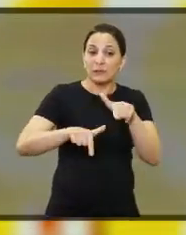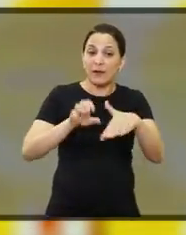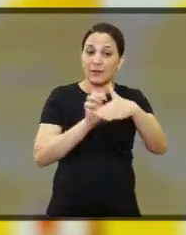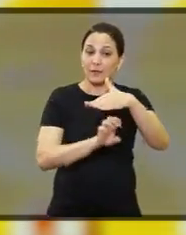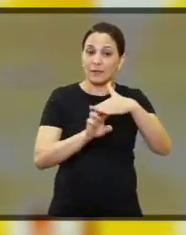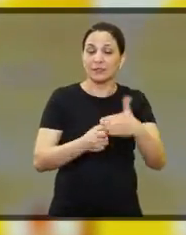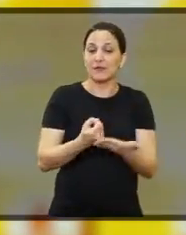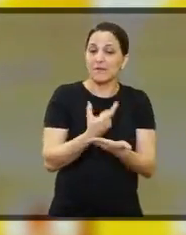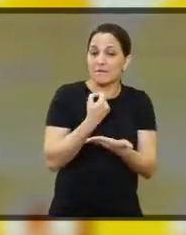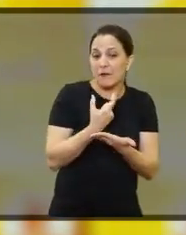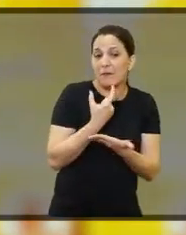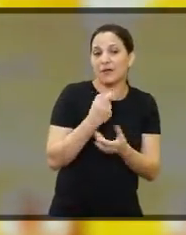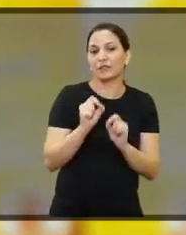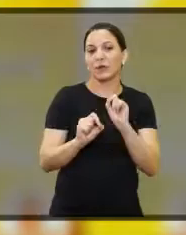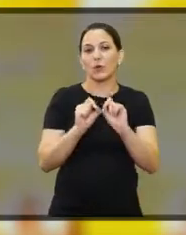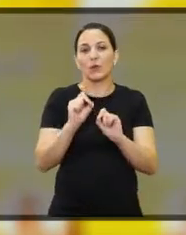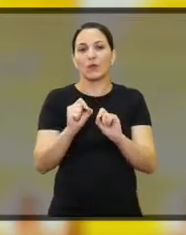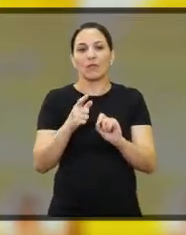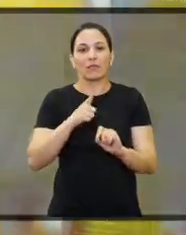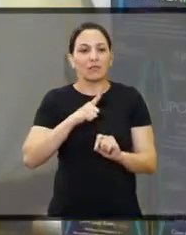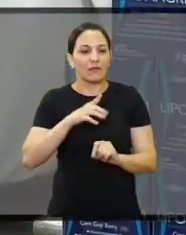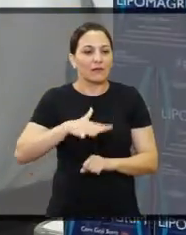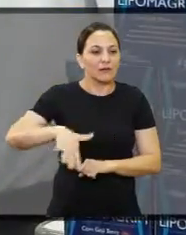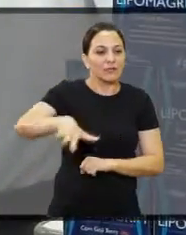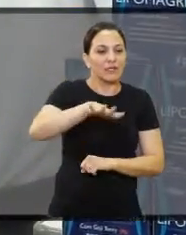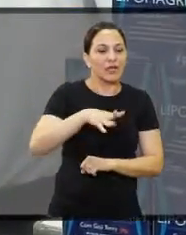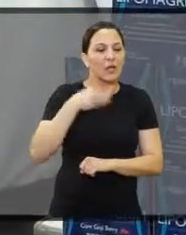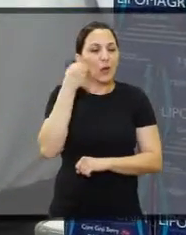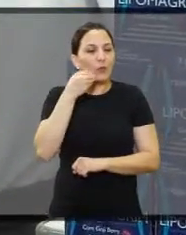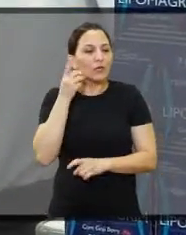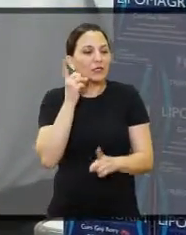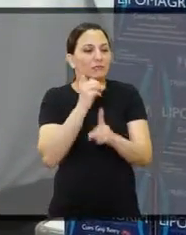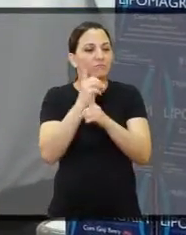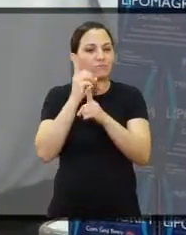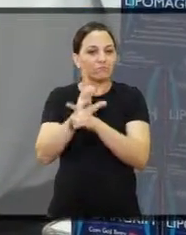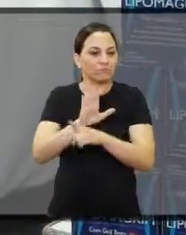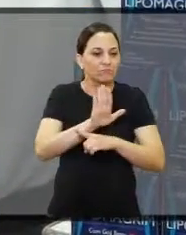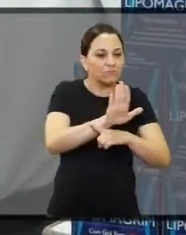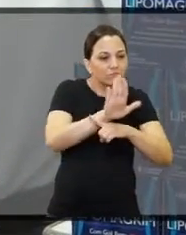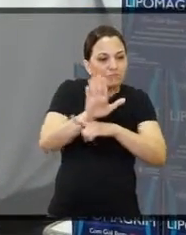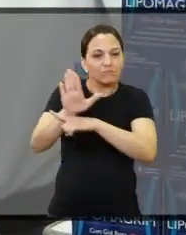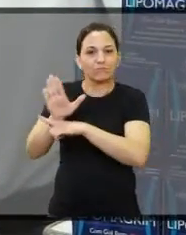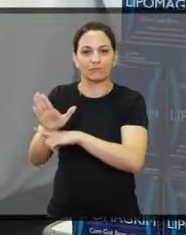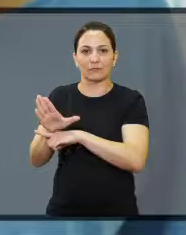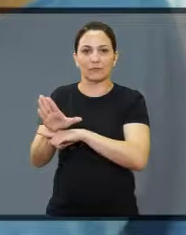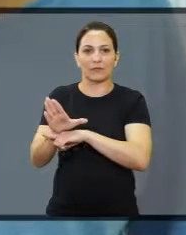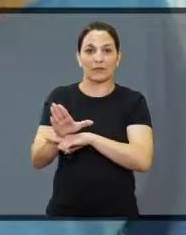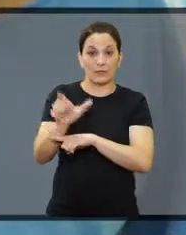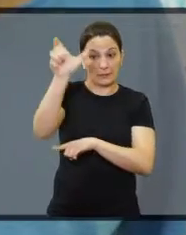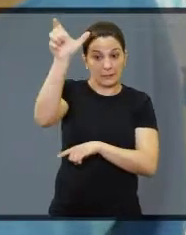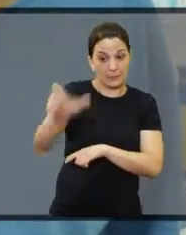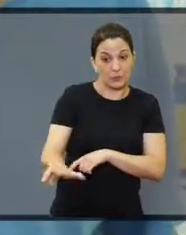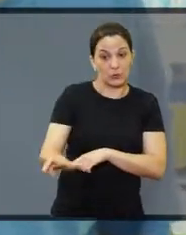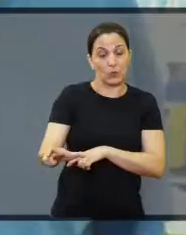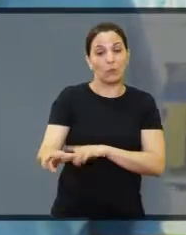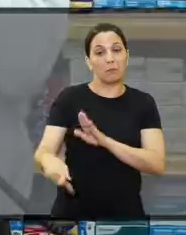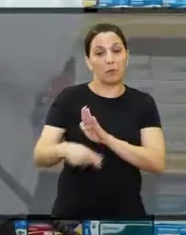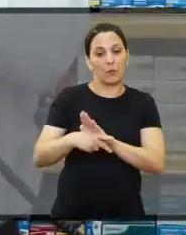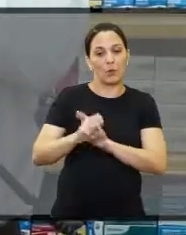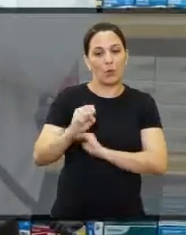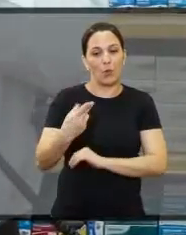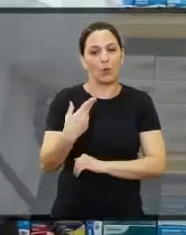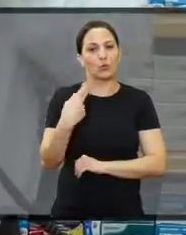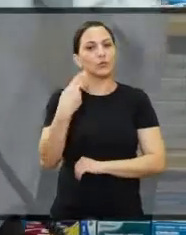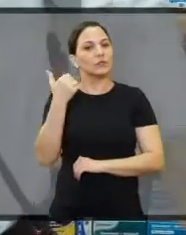por trabalhar para uma rede de farmácias, vê neste ambiente uma possibilidade de também ajudar as pessoas. Seja no atendimento pessoal